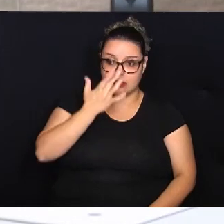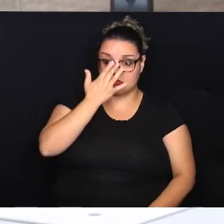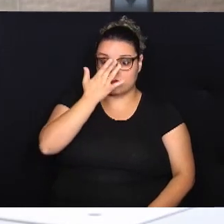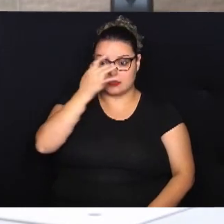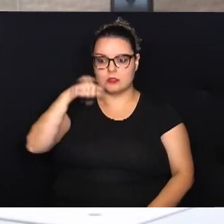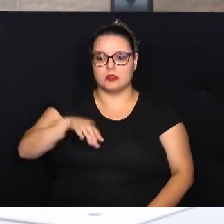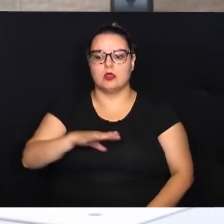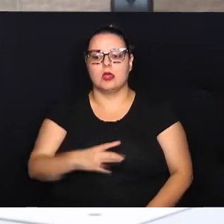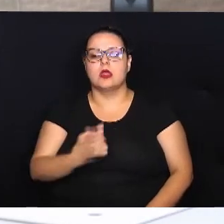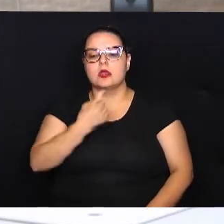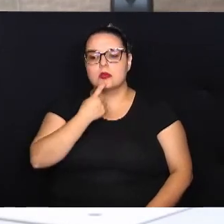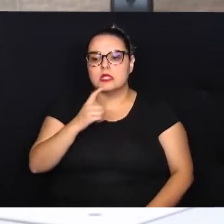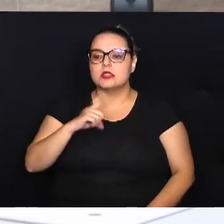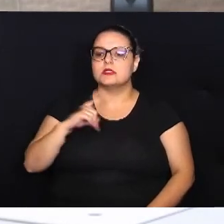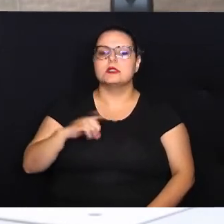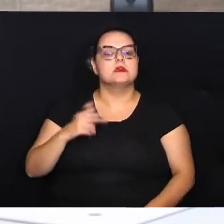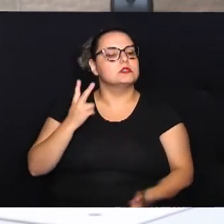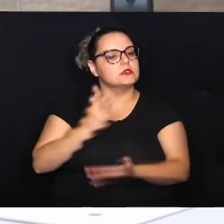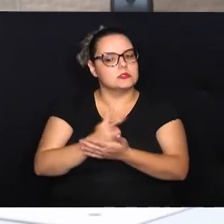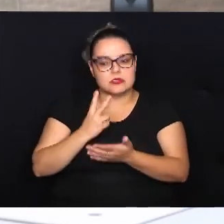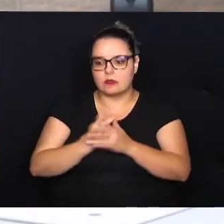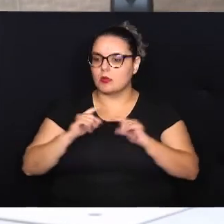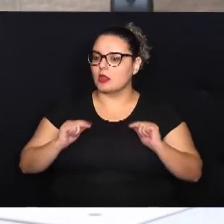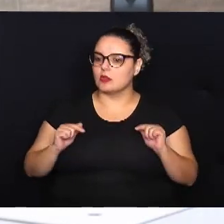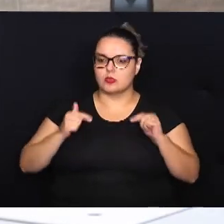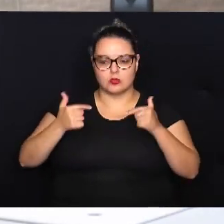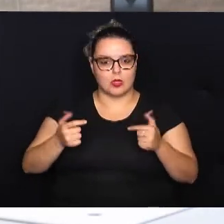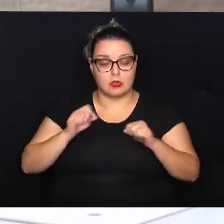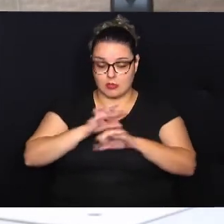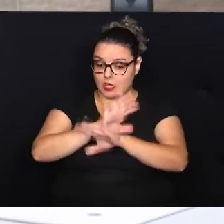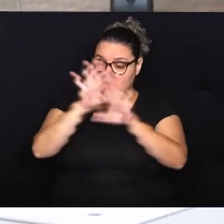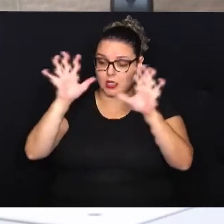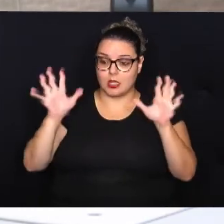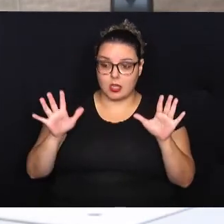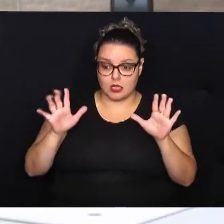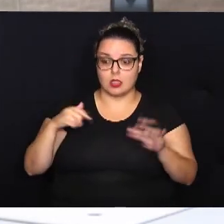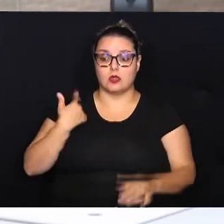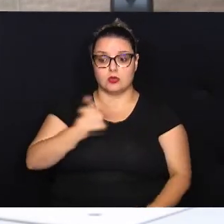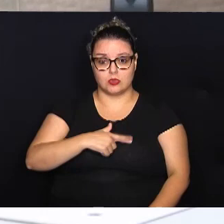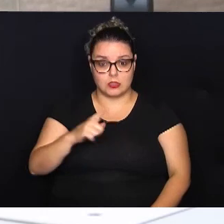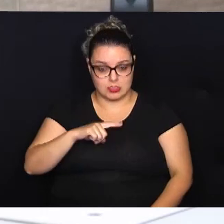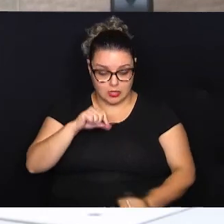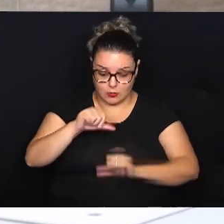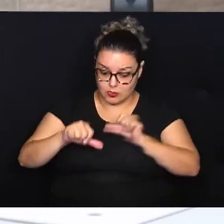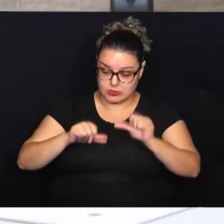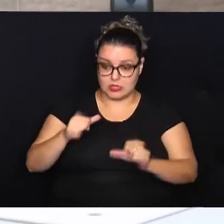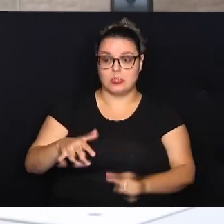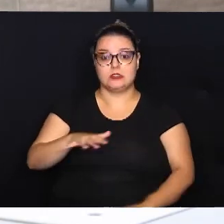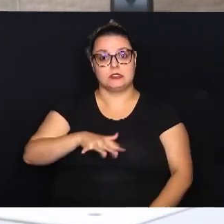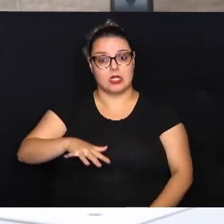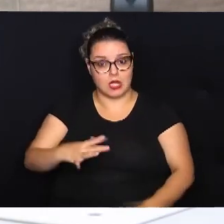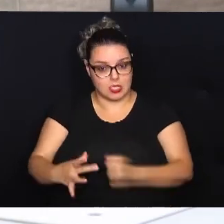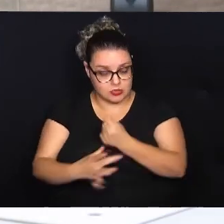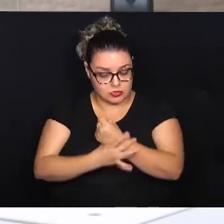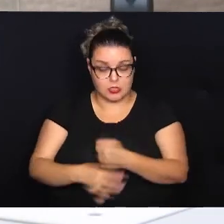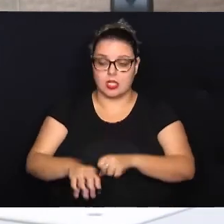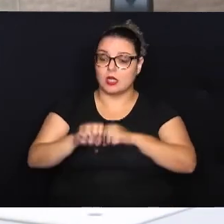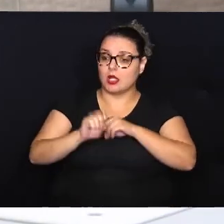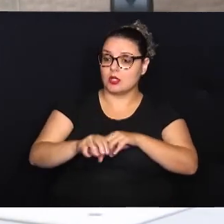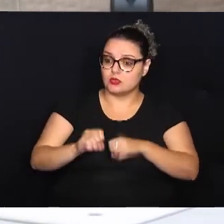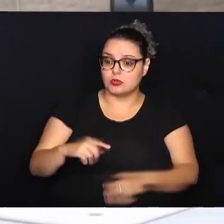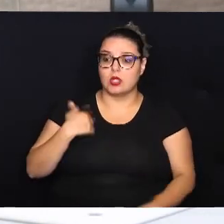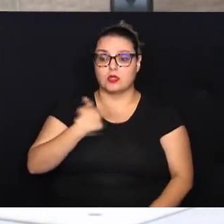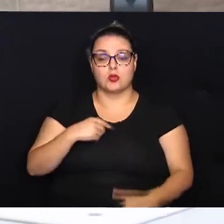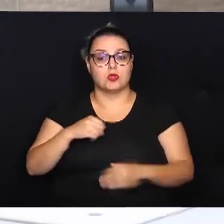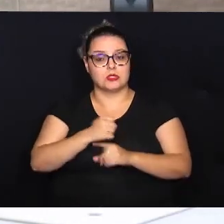acontecendo. Então, aqui em Campinas, a gente tem sempre levantado essa bandeira, tem sempre deixado muito claro que a gente tem que ter mudanças na área de segurança, na